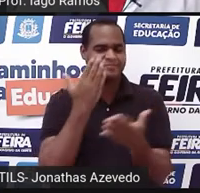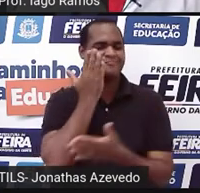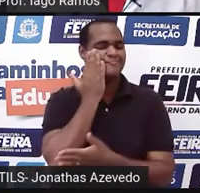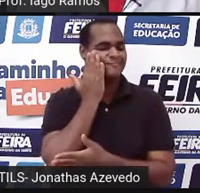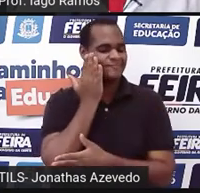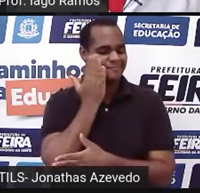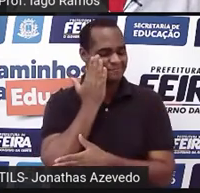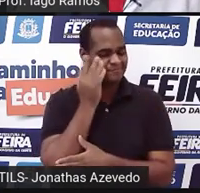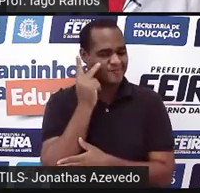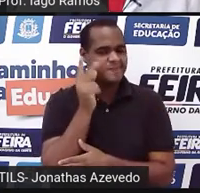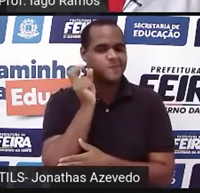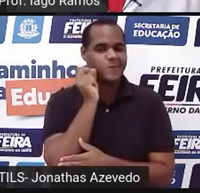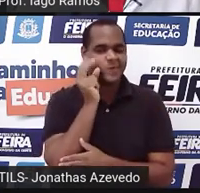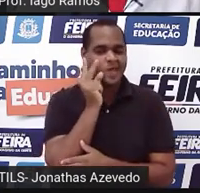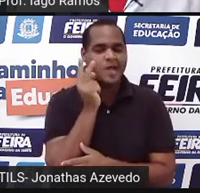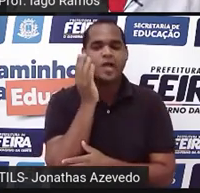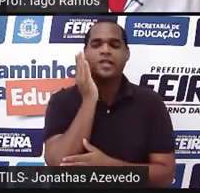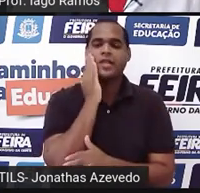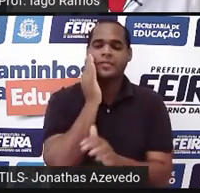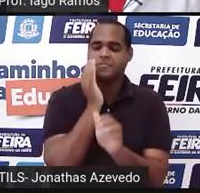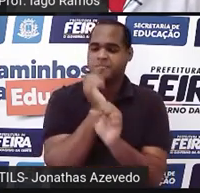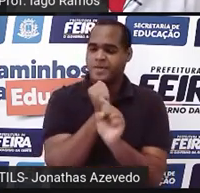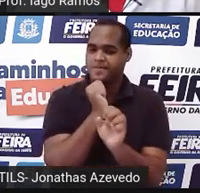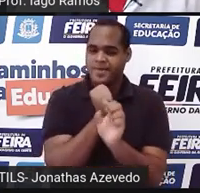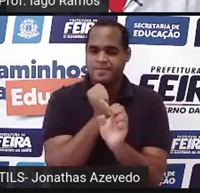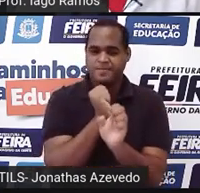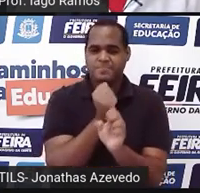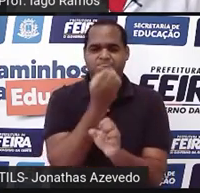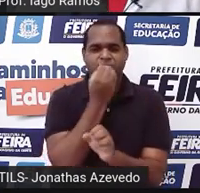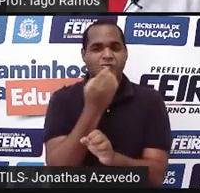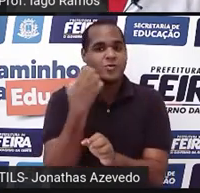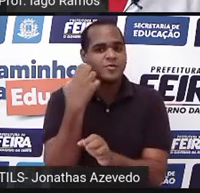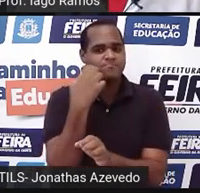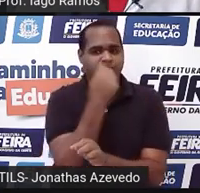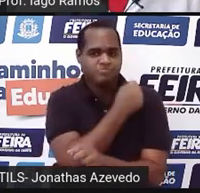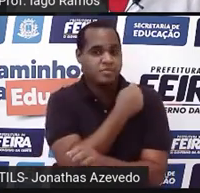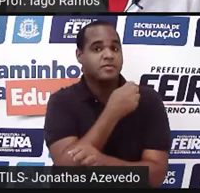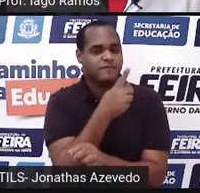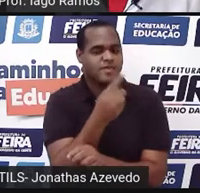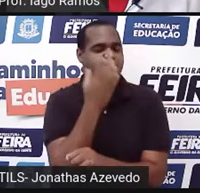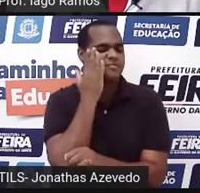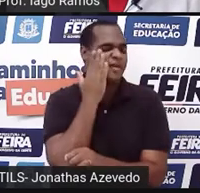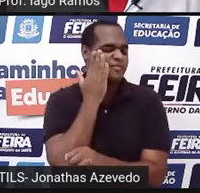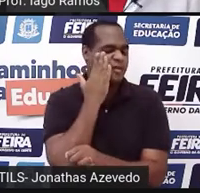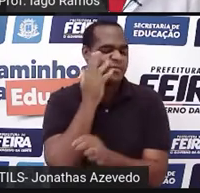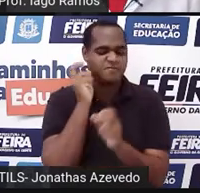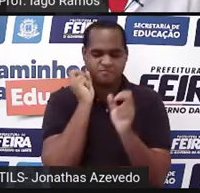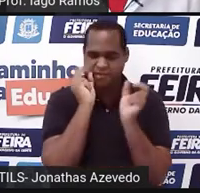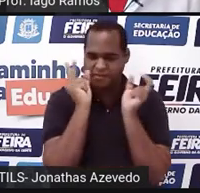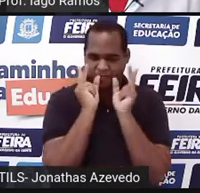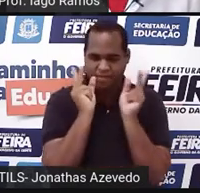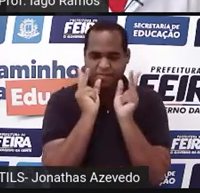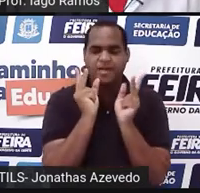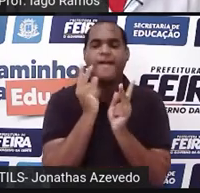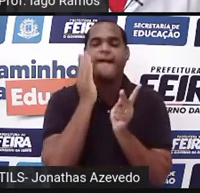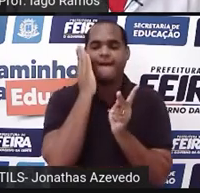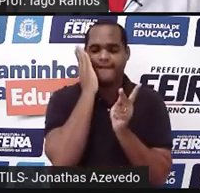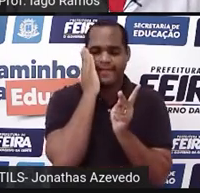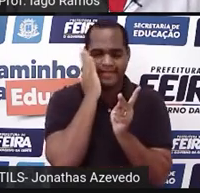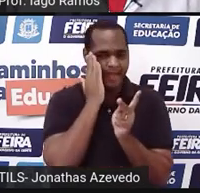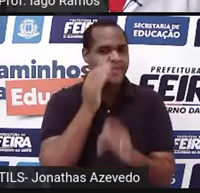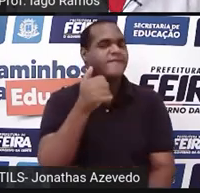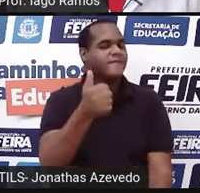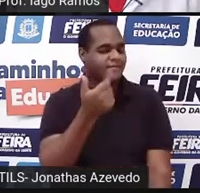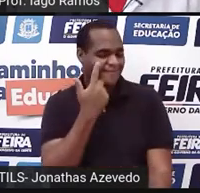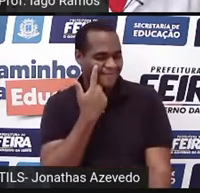você consegue fazer cálculos de maneira rápida, pra ver se você é uma pessoa fera em fazer continhas, tá